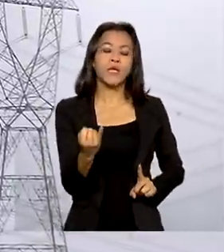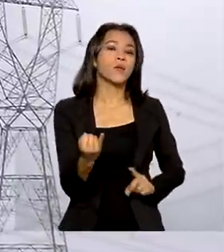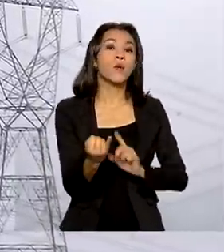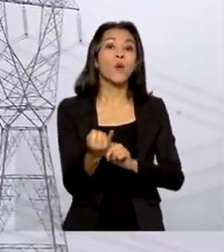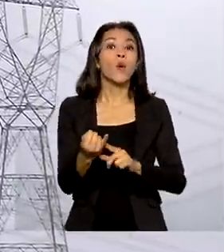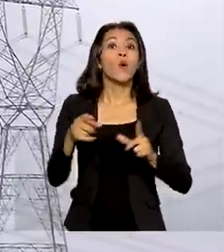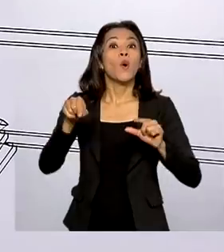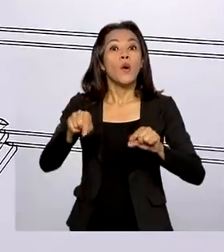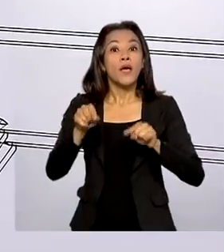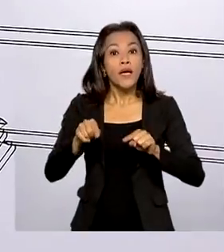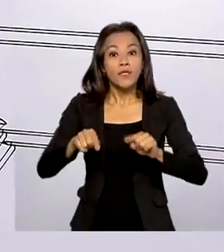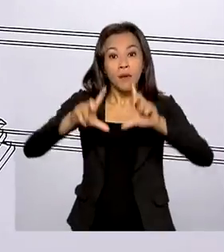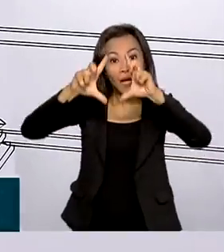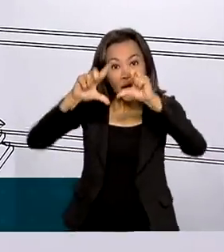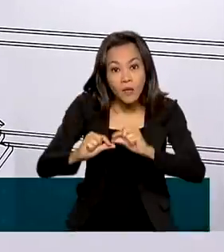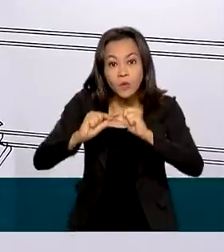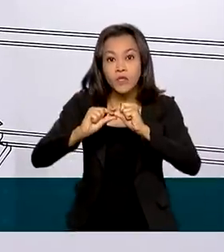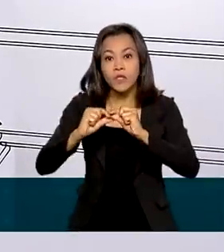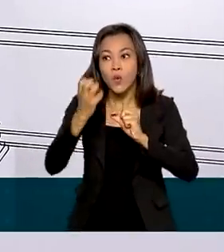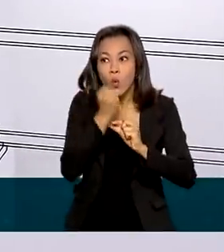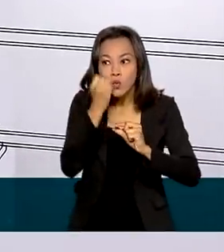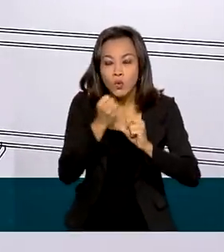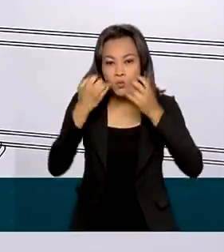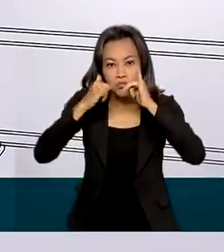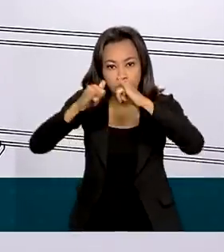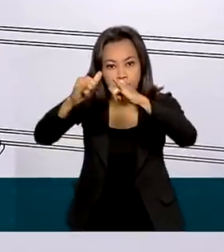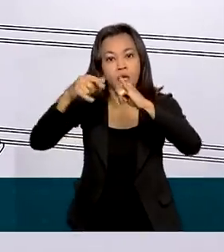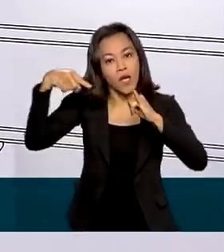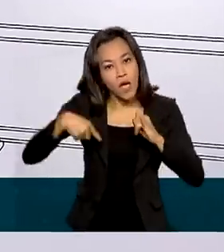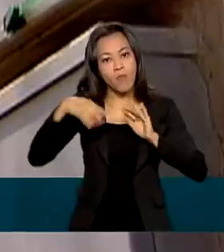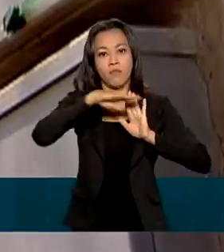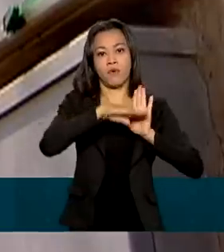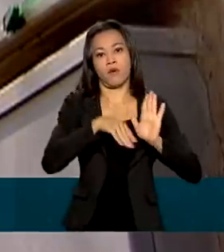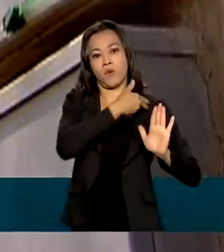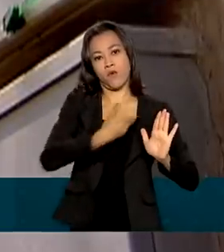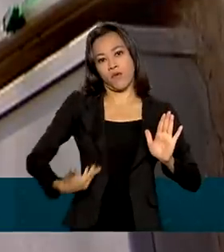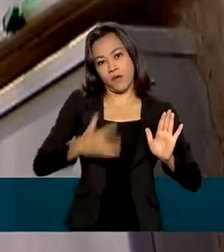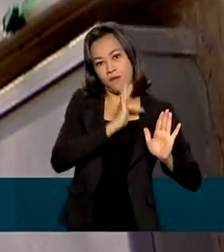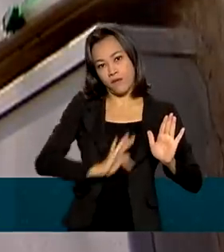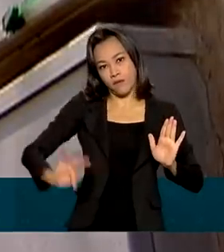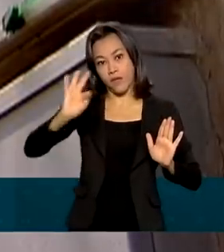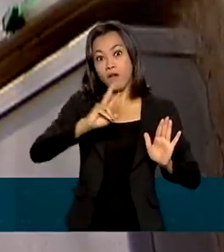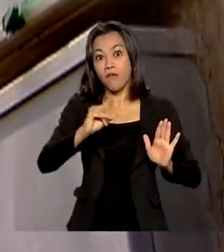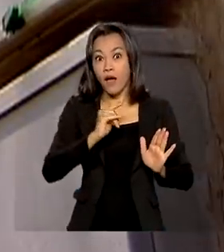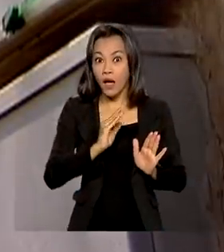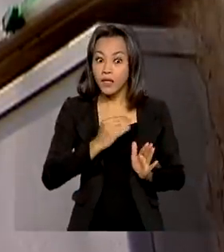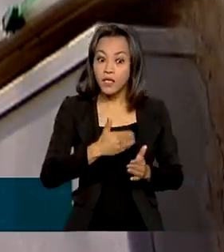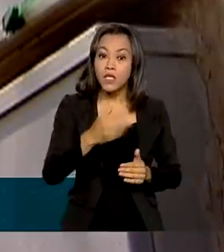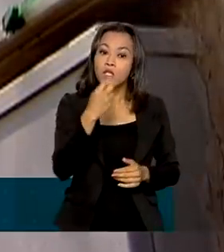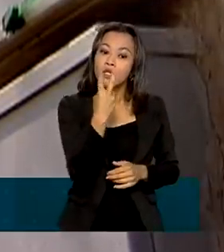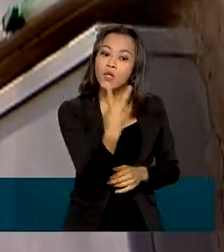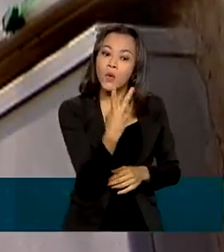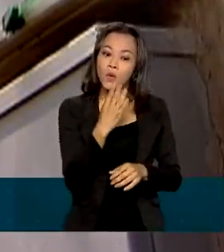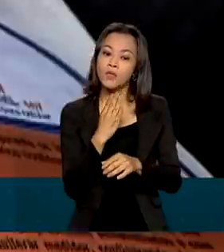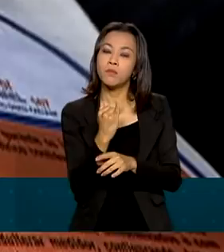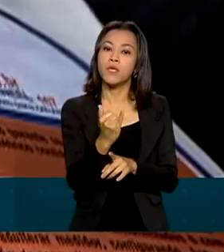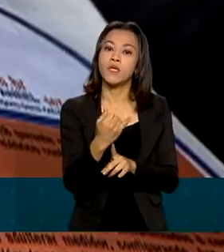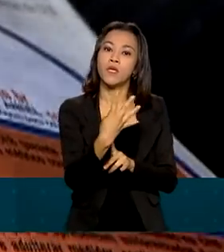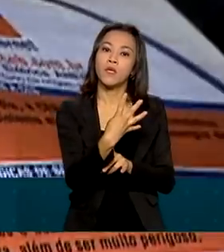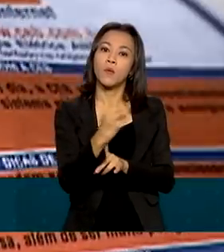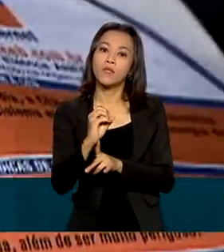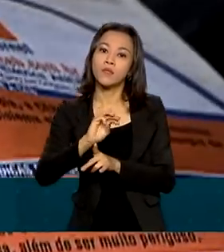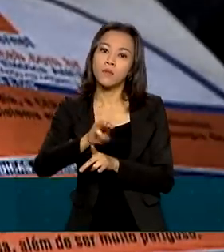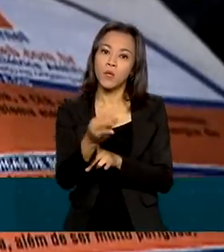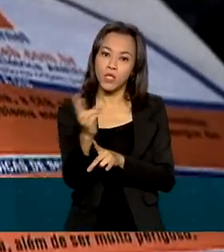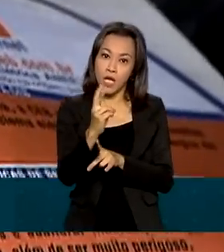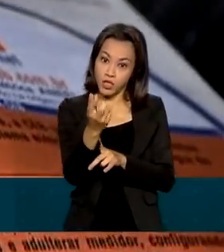voluntária do consumo de energia elétrica do governo federal vai conceder 2 bilhões e 400 milhões de reais